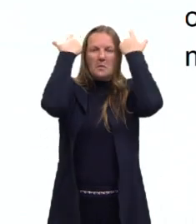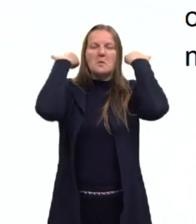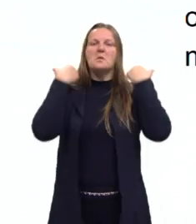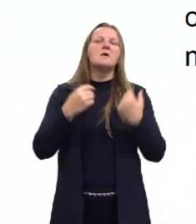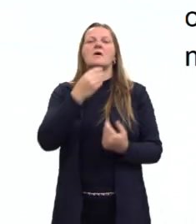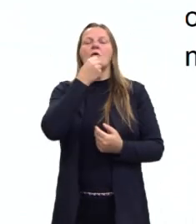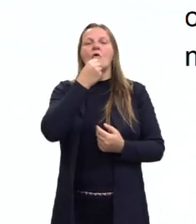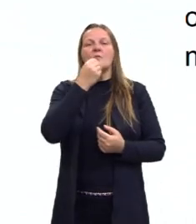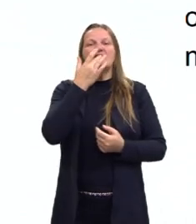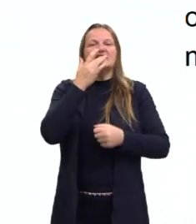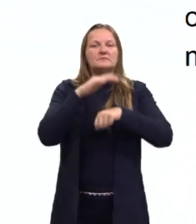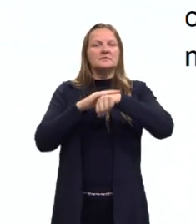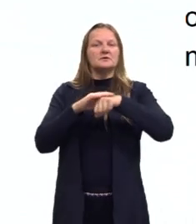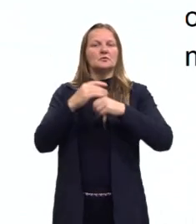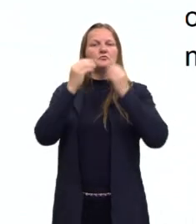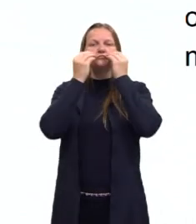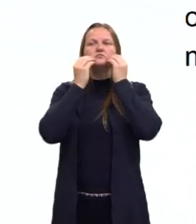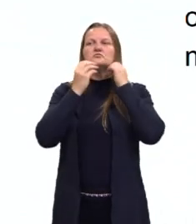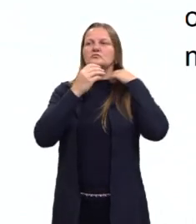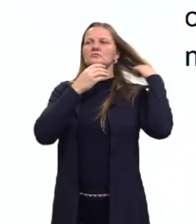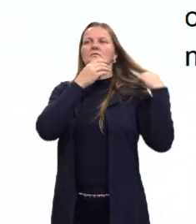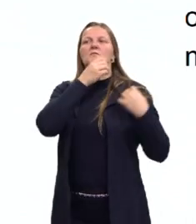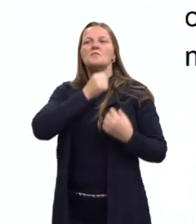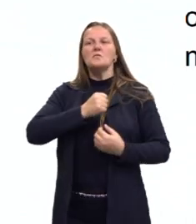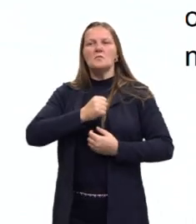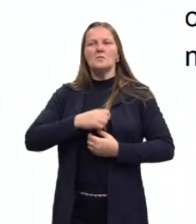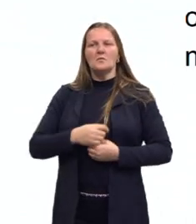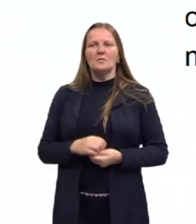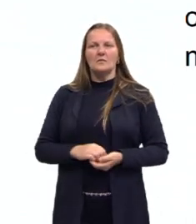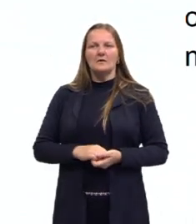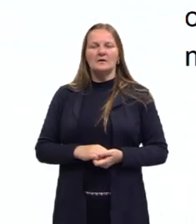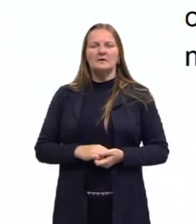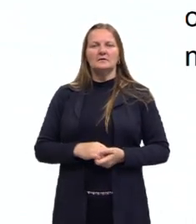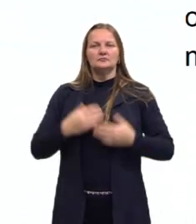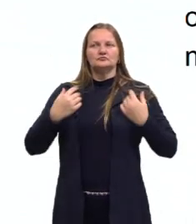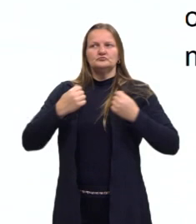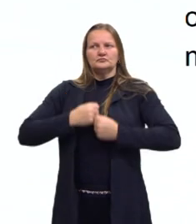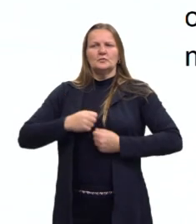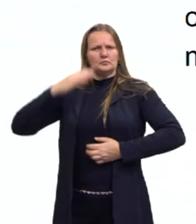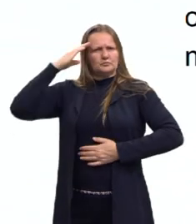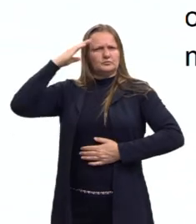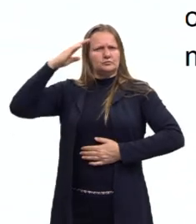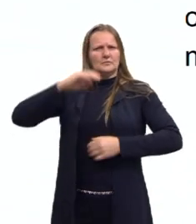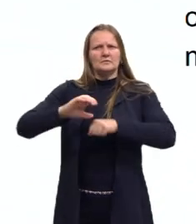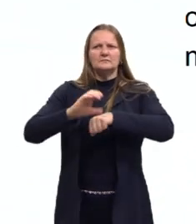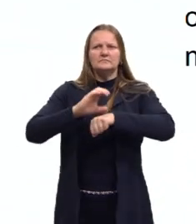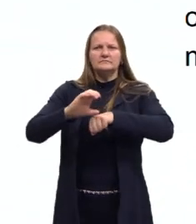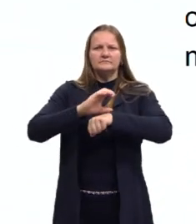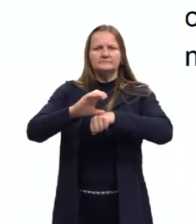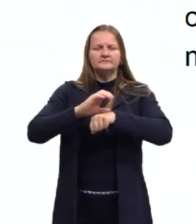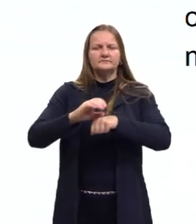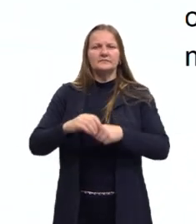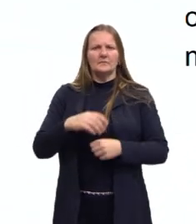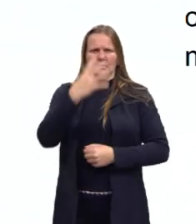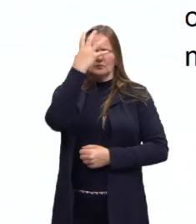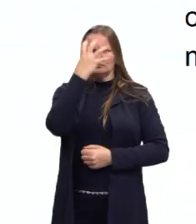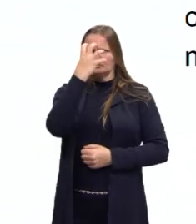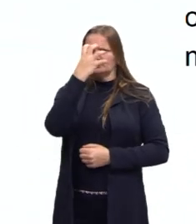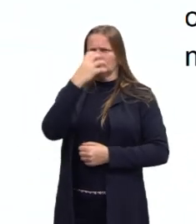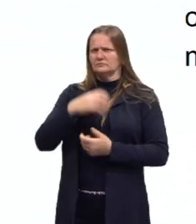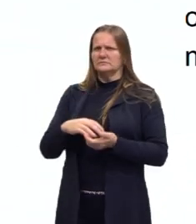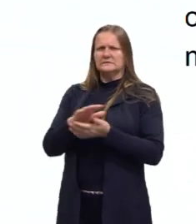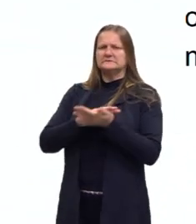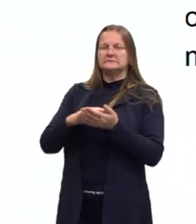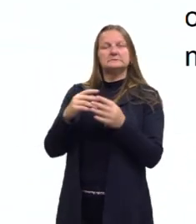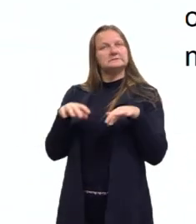um homem branco, com a barba grande também bem cortadinha, uma veste militar cinza e uma cara meio de